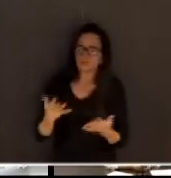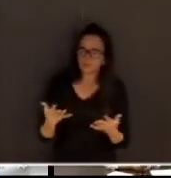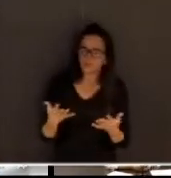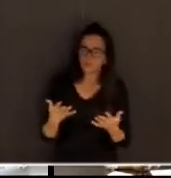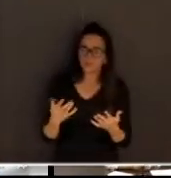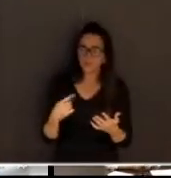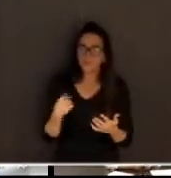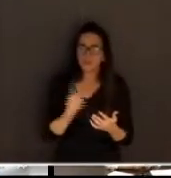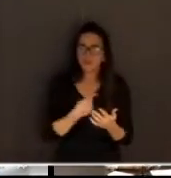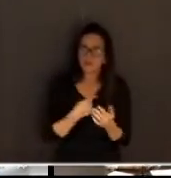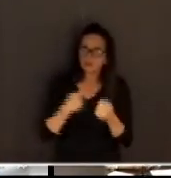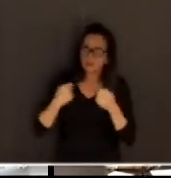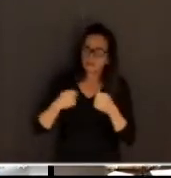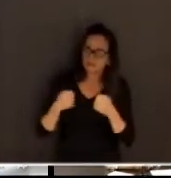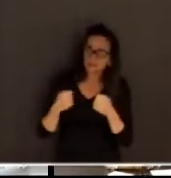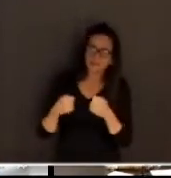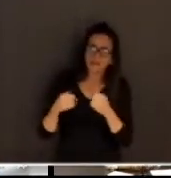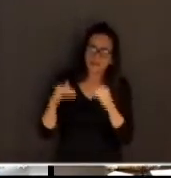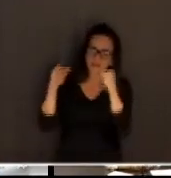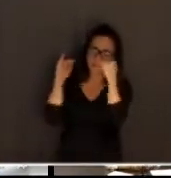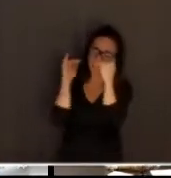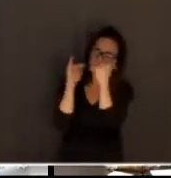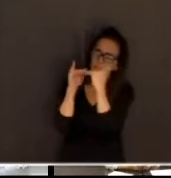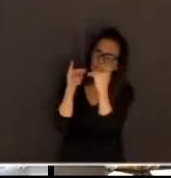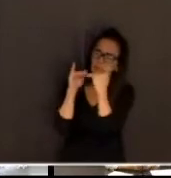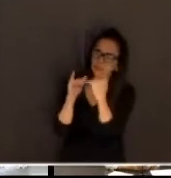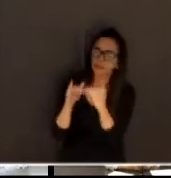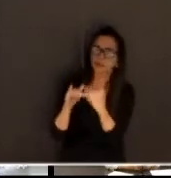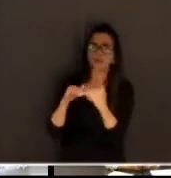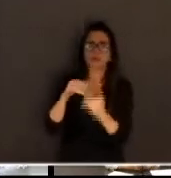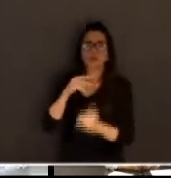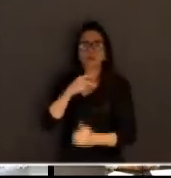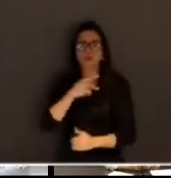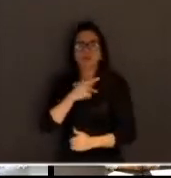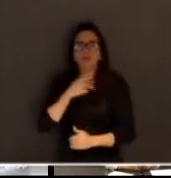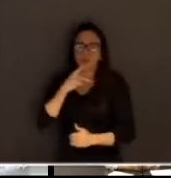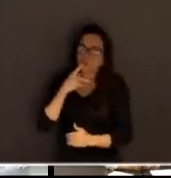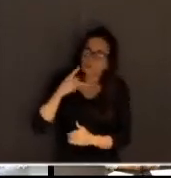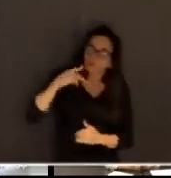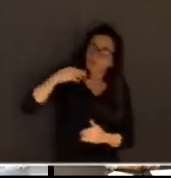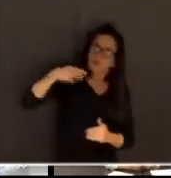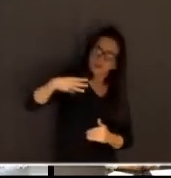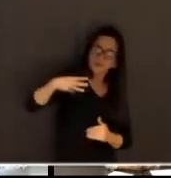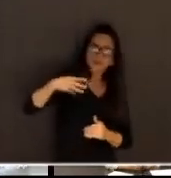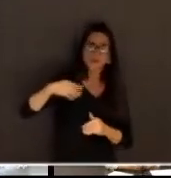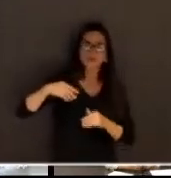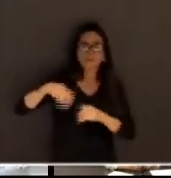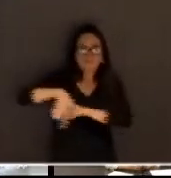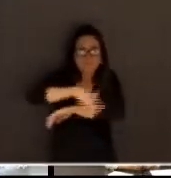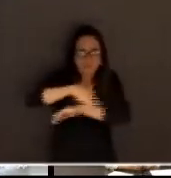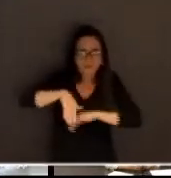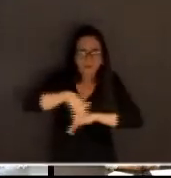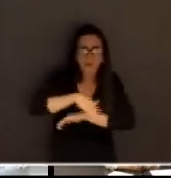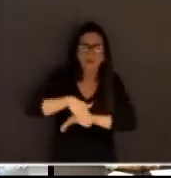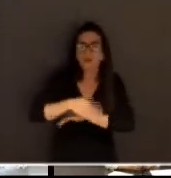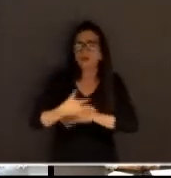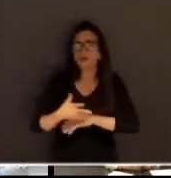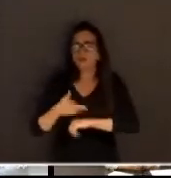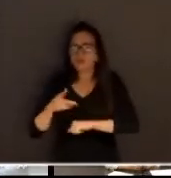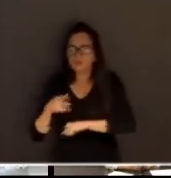também dar a nossa contribuição. Os policiais militares estão na rua, se expondo, os policiais civis também estão se expondo.